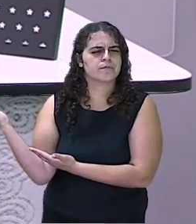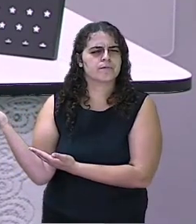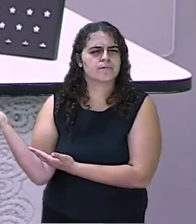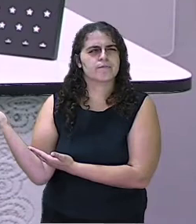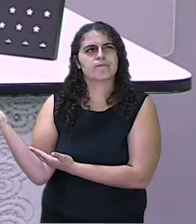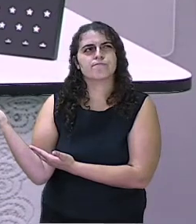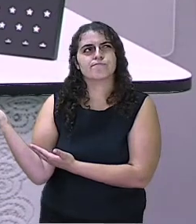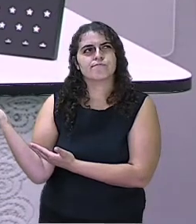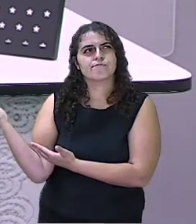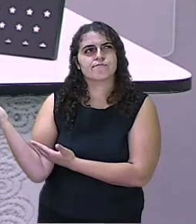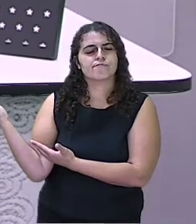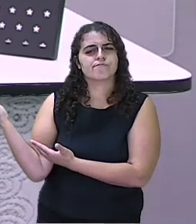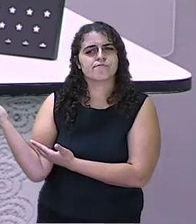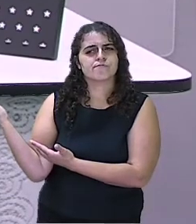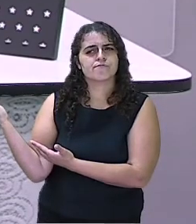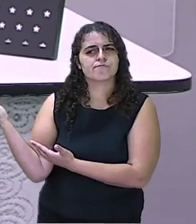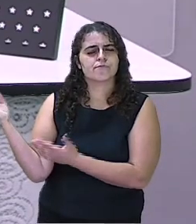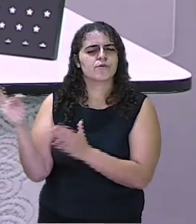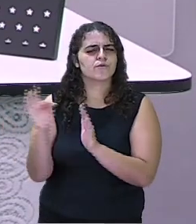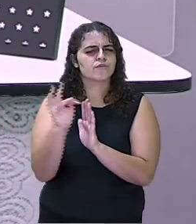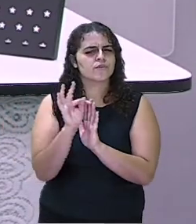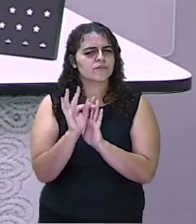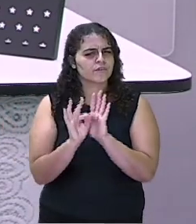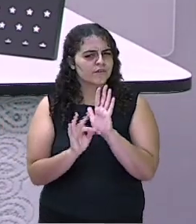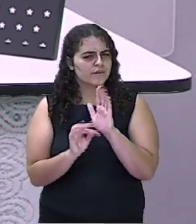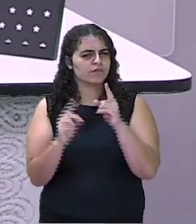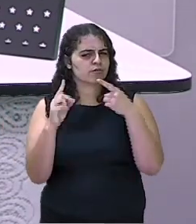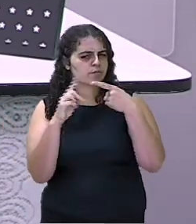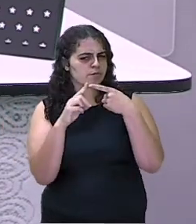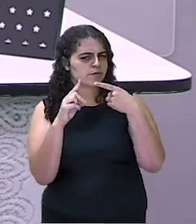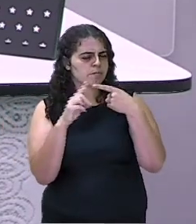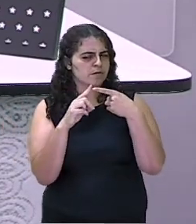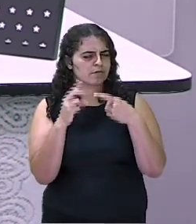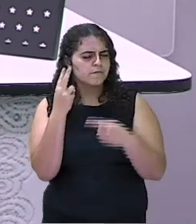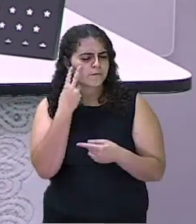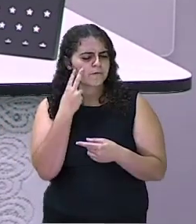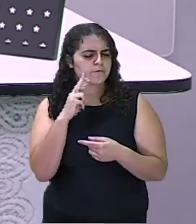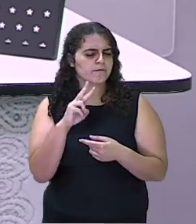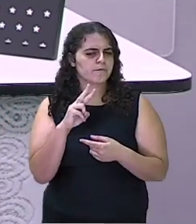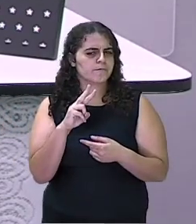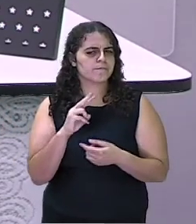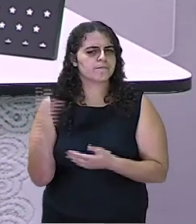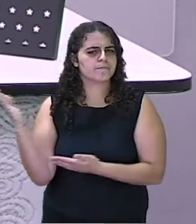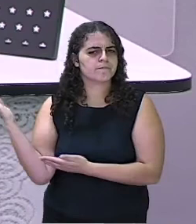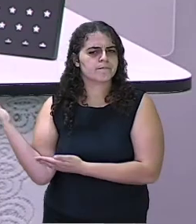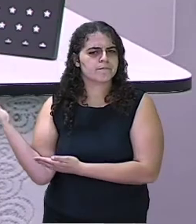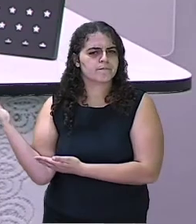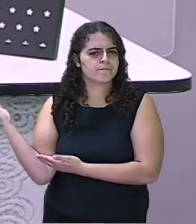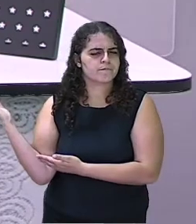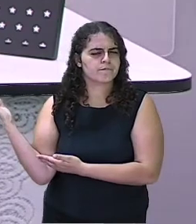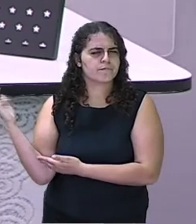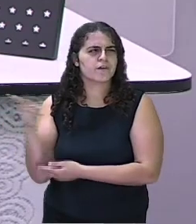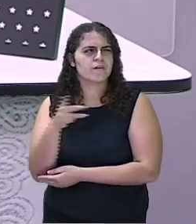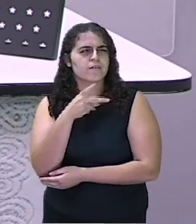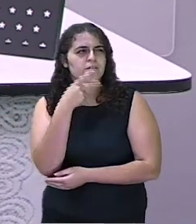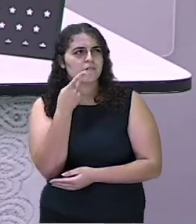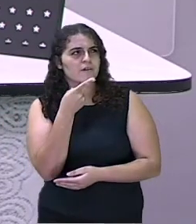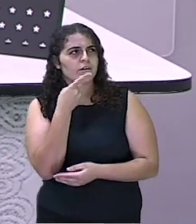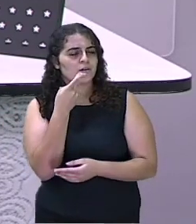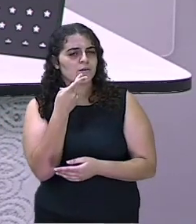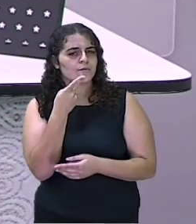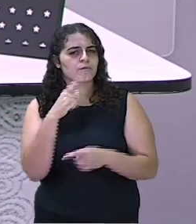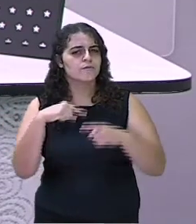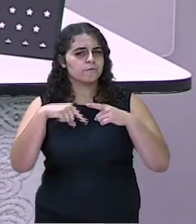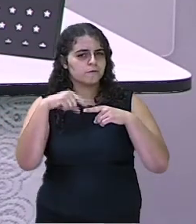Será que no texto 1, vamos ver o texto 1, falou sobre os